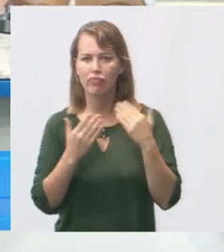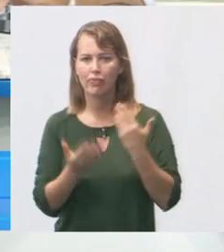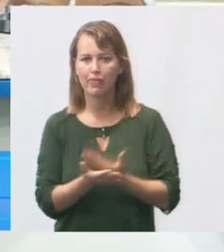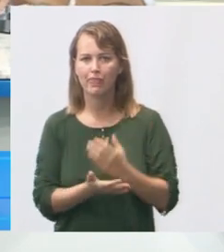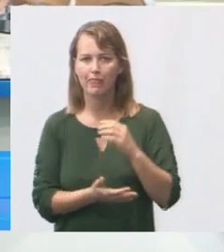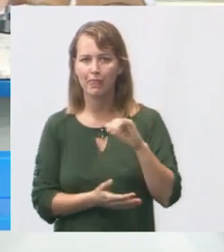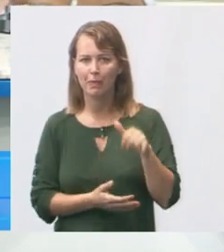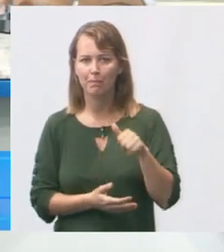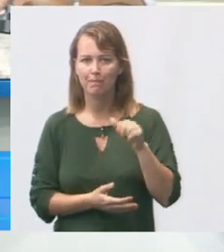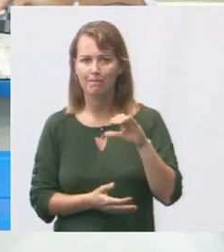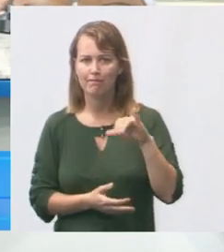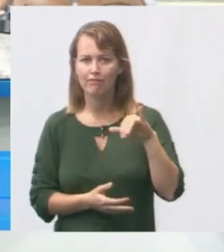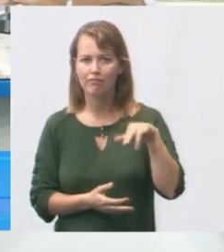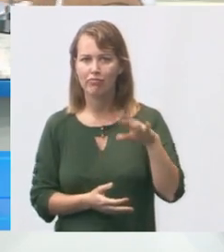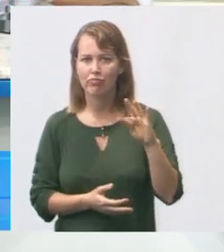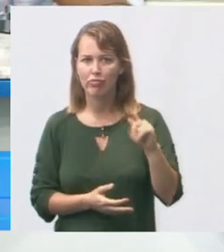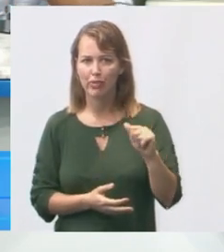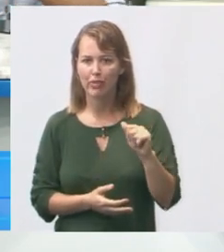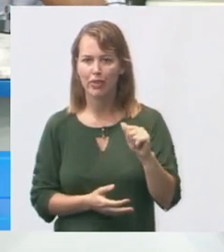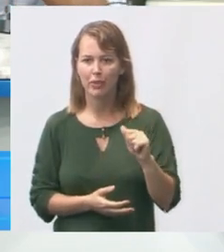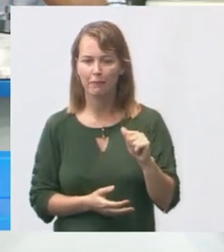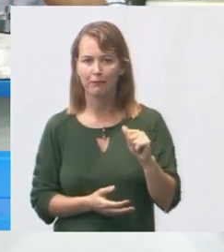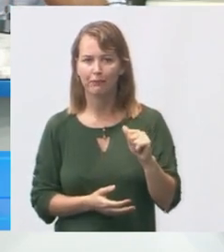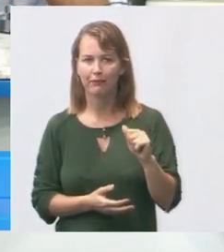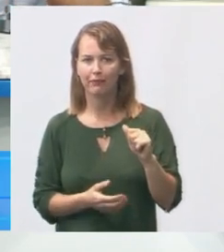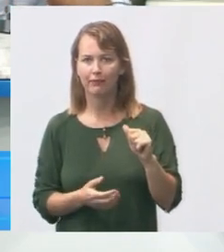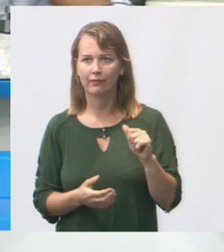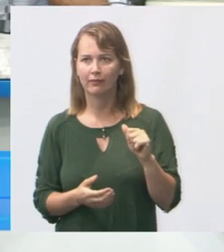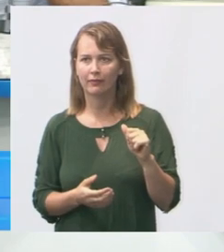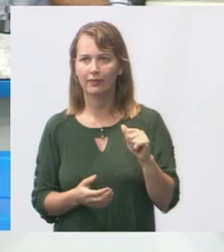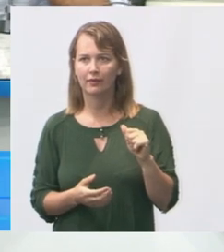Jacinta irmã Jacinta e